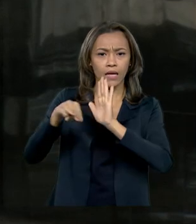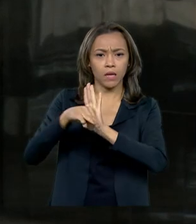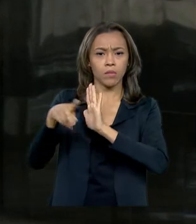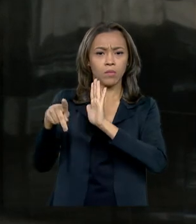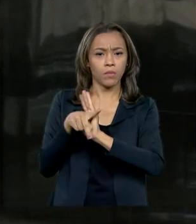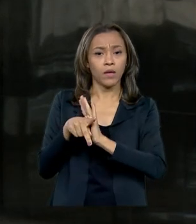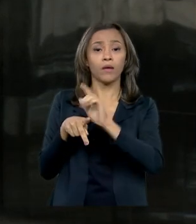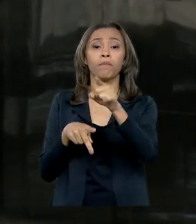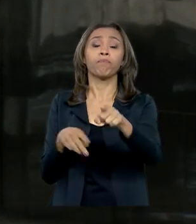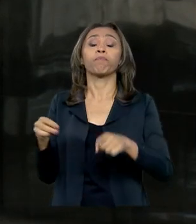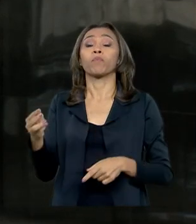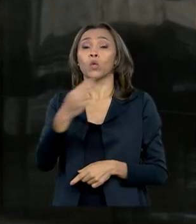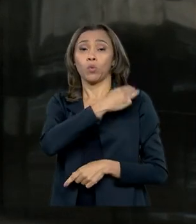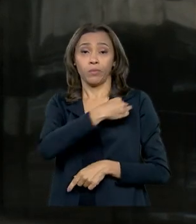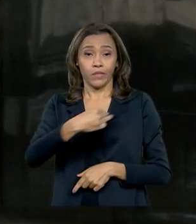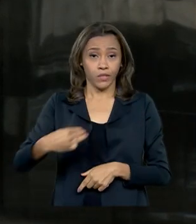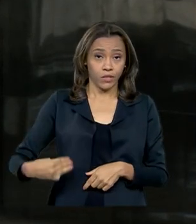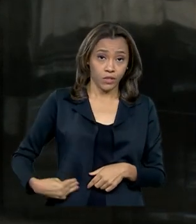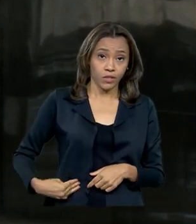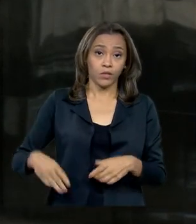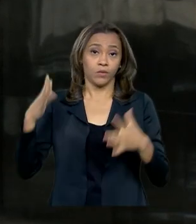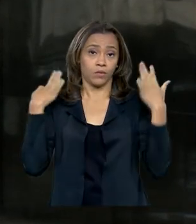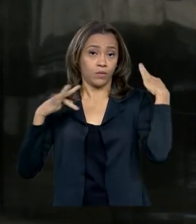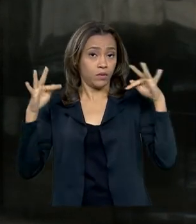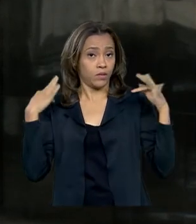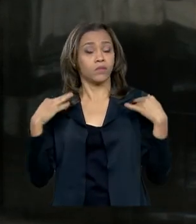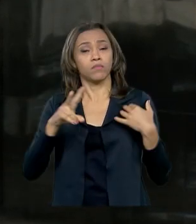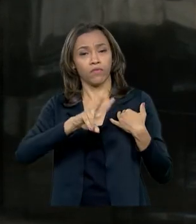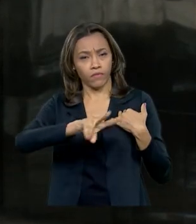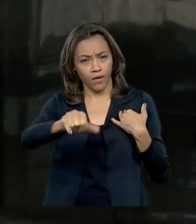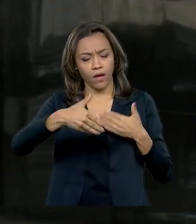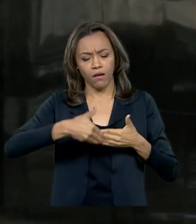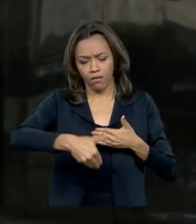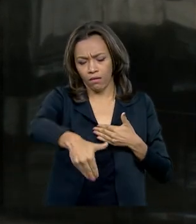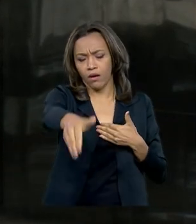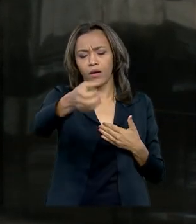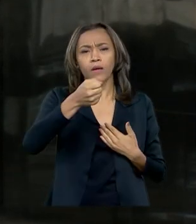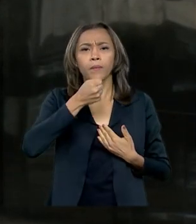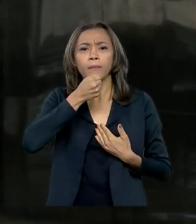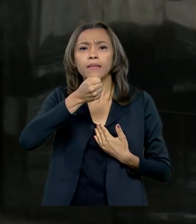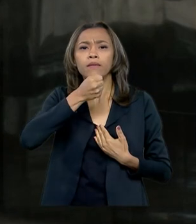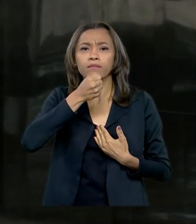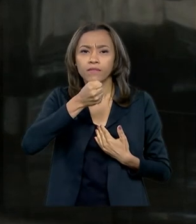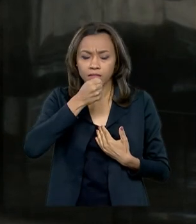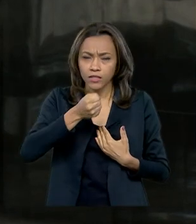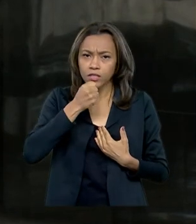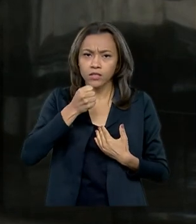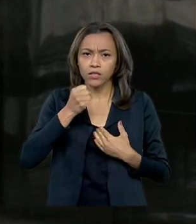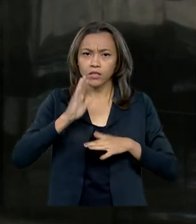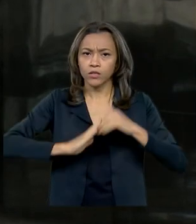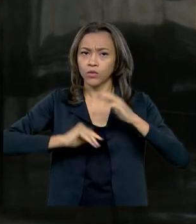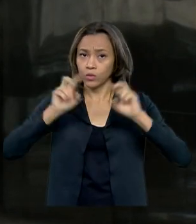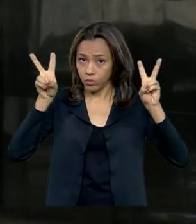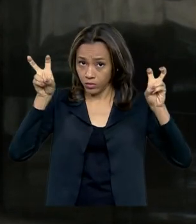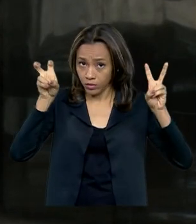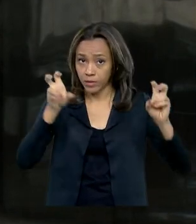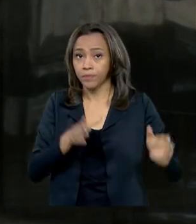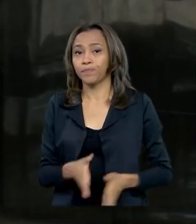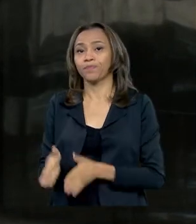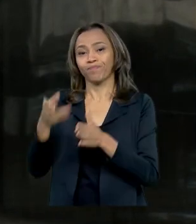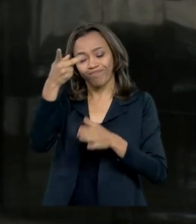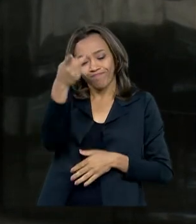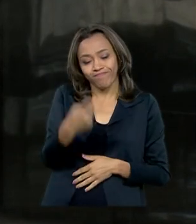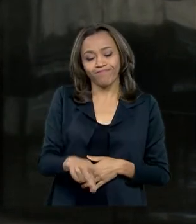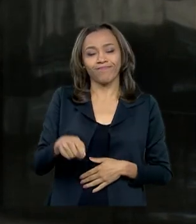ministro do Turismo, Marcelo Álvaro Antônio, vai conceder uma entrevista coletiva sobre esse assunto. Daniele